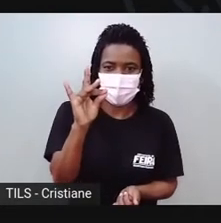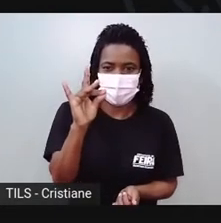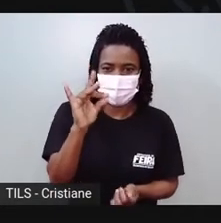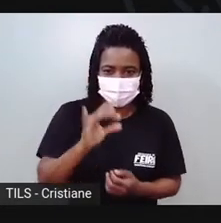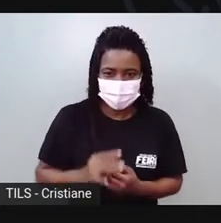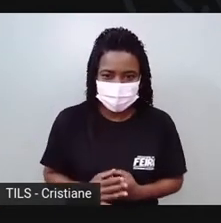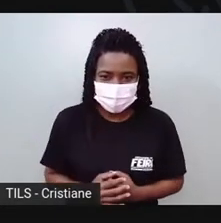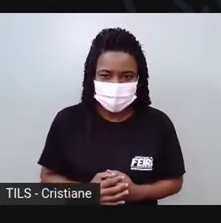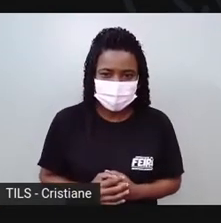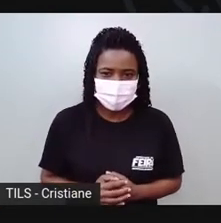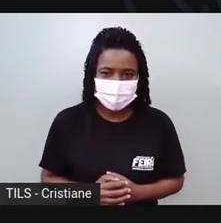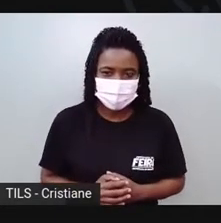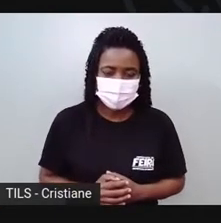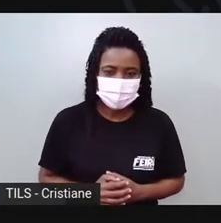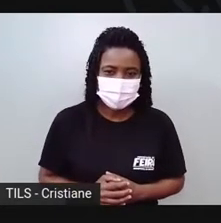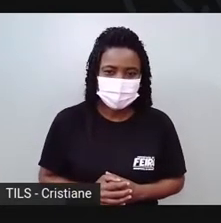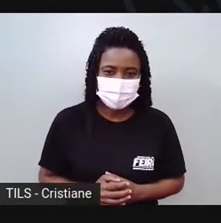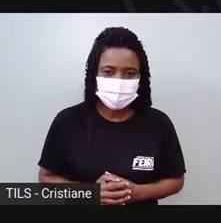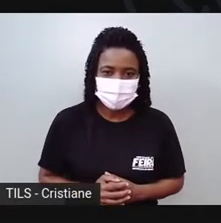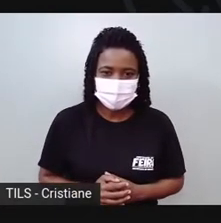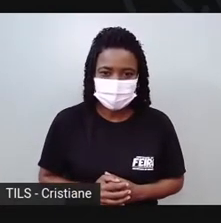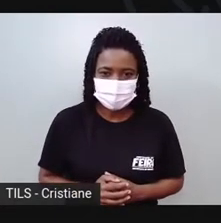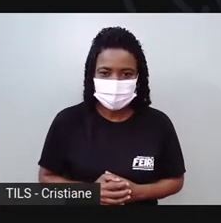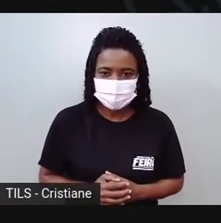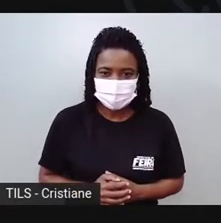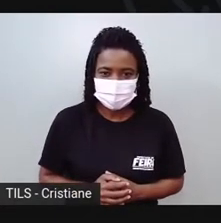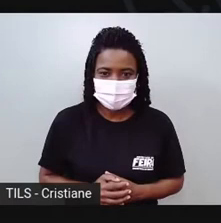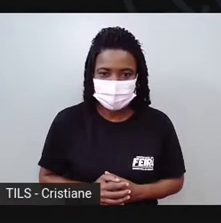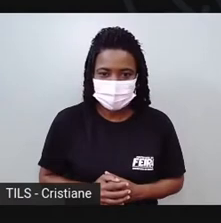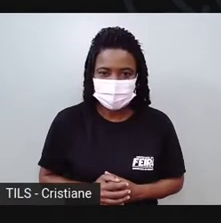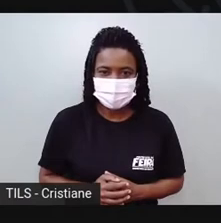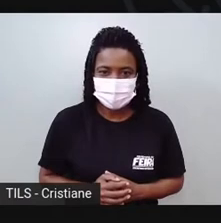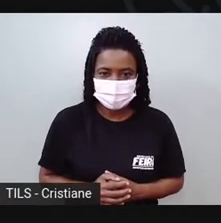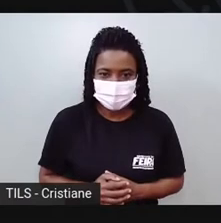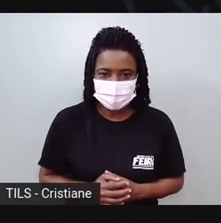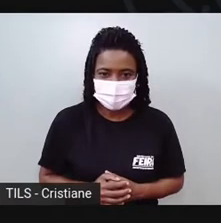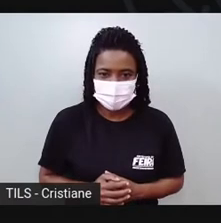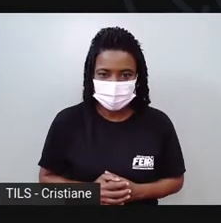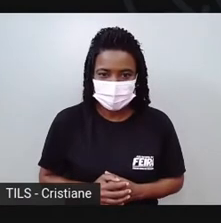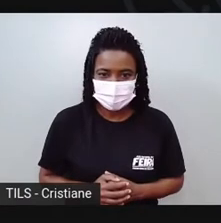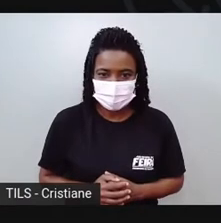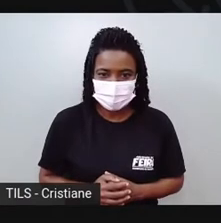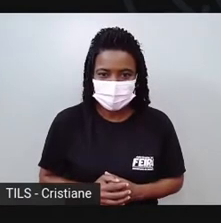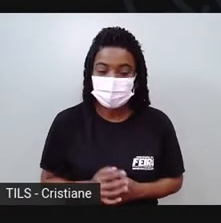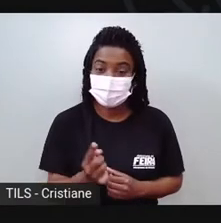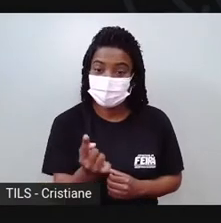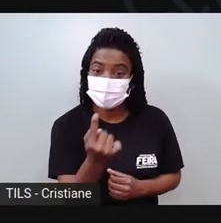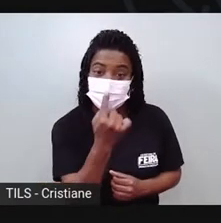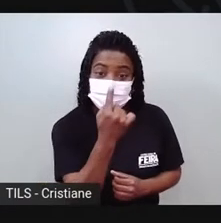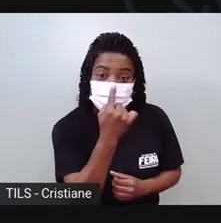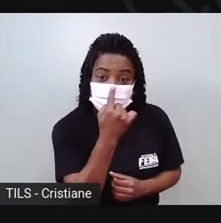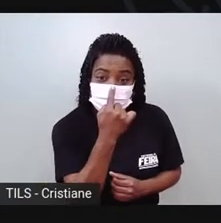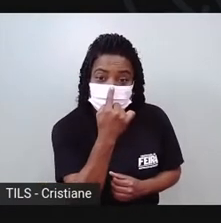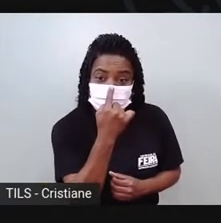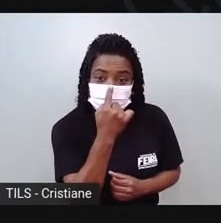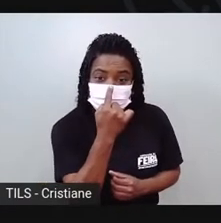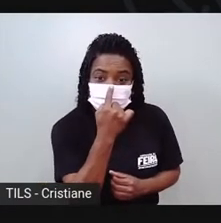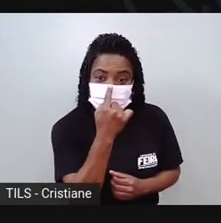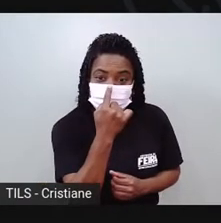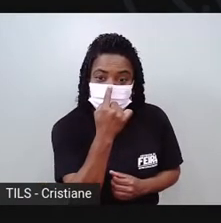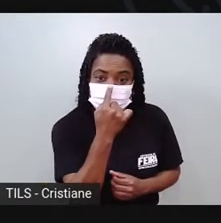A gente molha, esfrega assim, aí vamos colocar o narizinho do porquinho aqui.